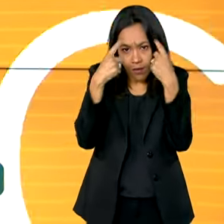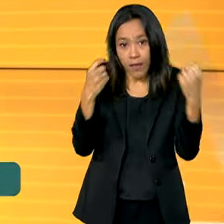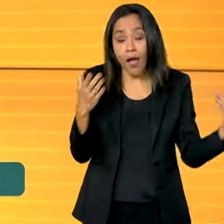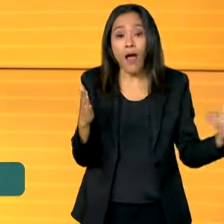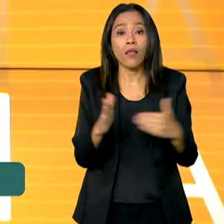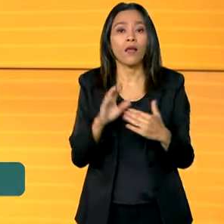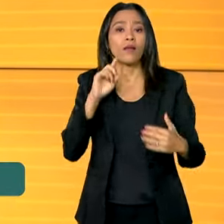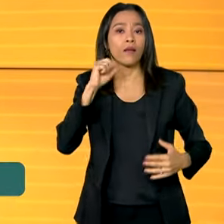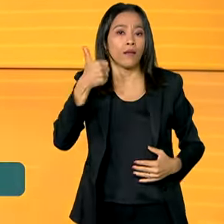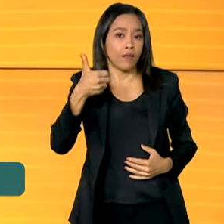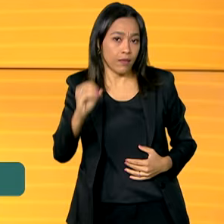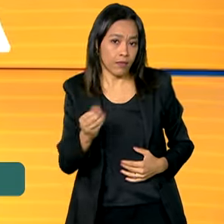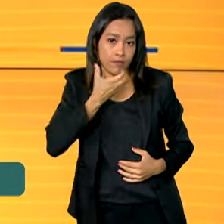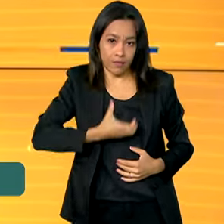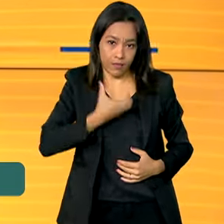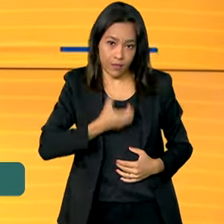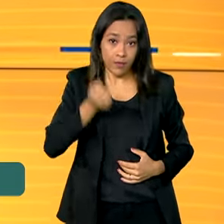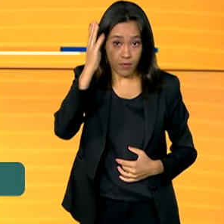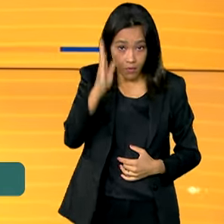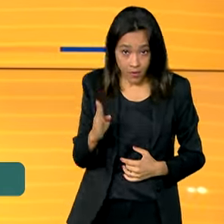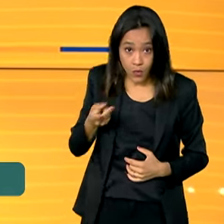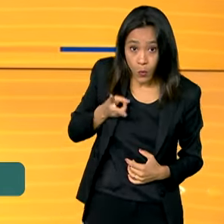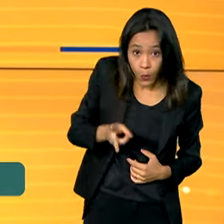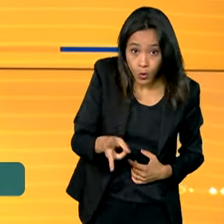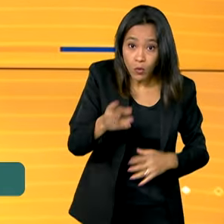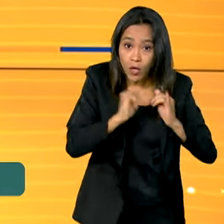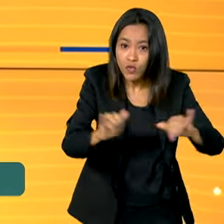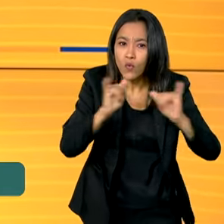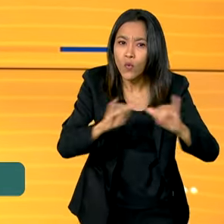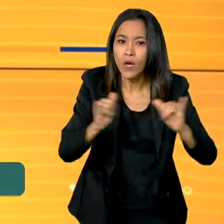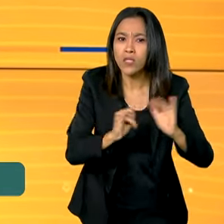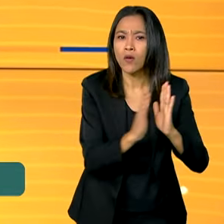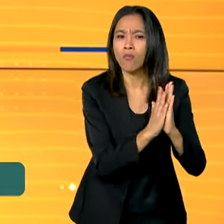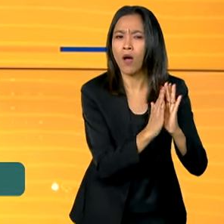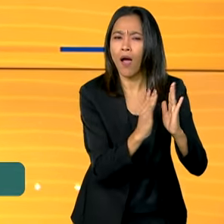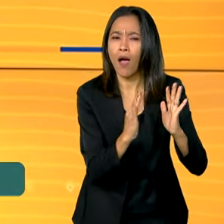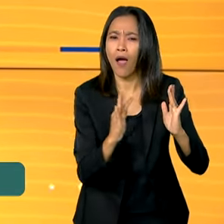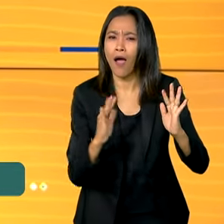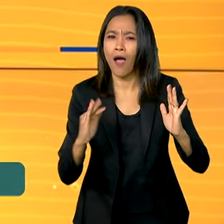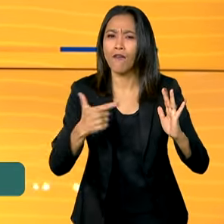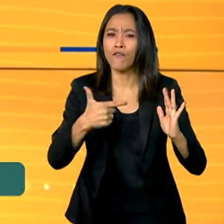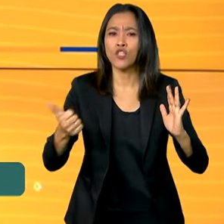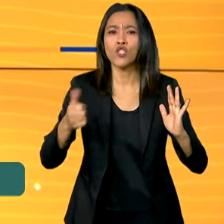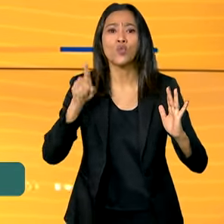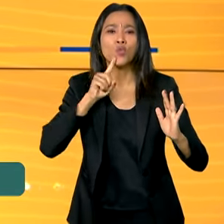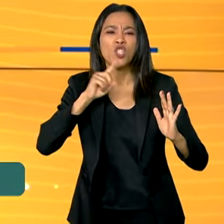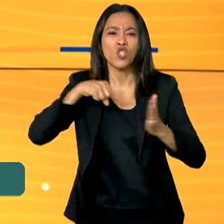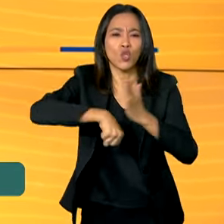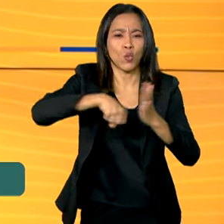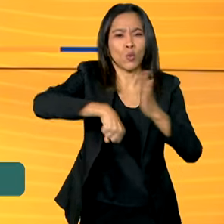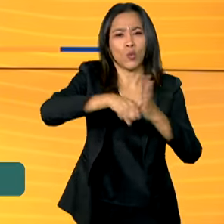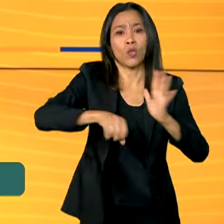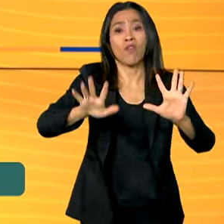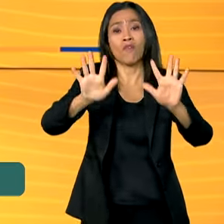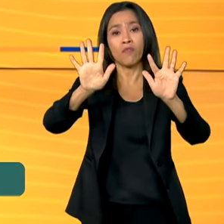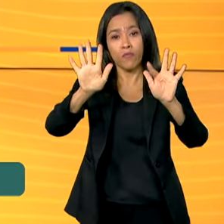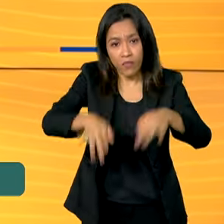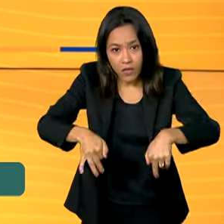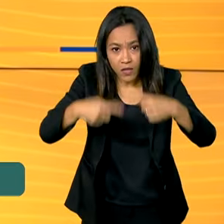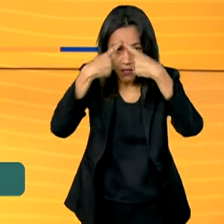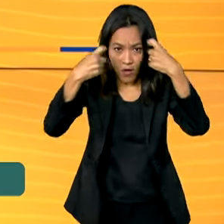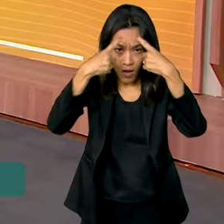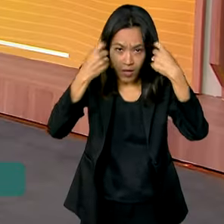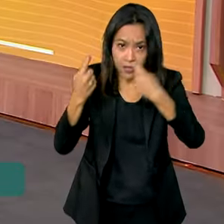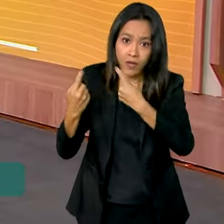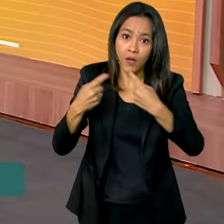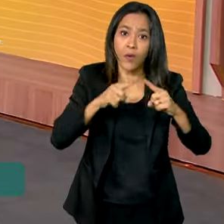dezembro, o Brasil segue com a campanha 21 dias de ativismo pelo fim da violência contra mulheres.